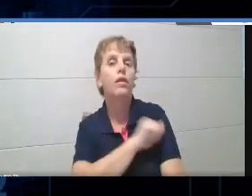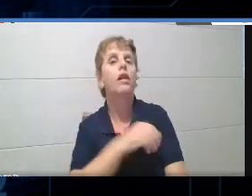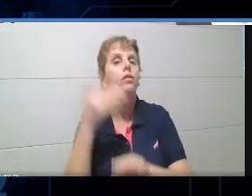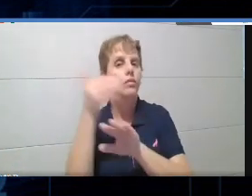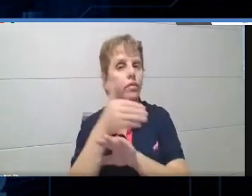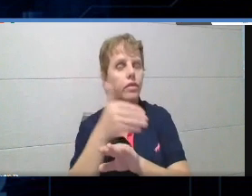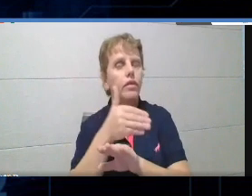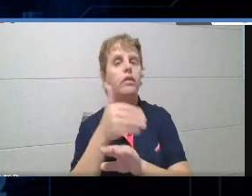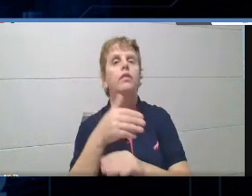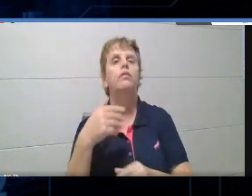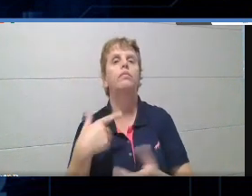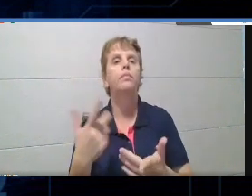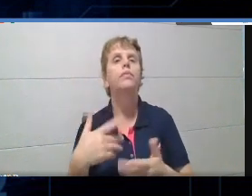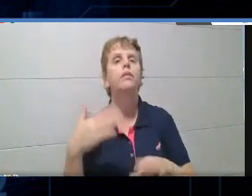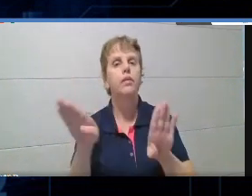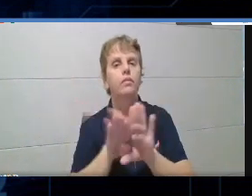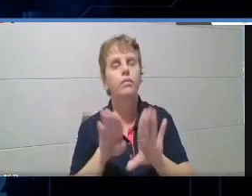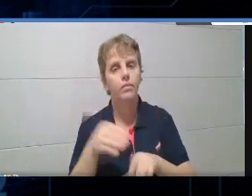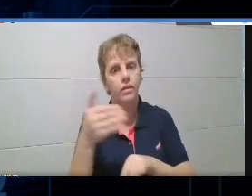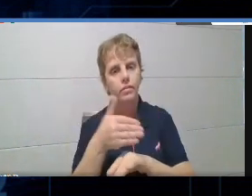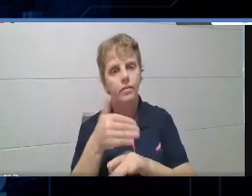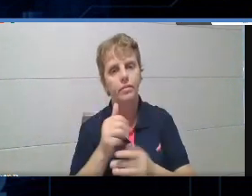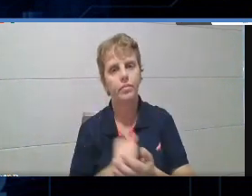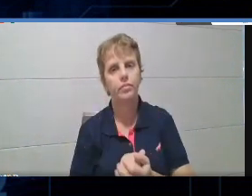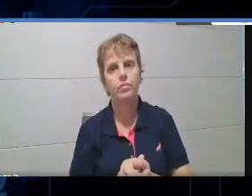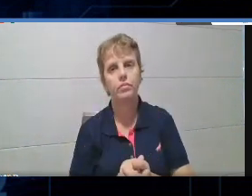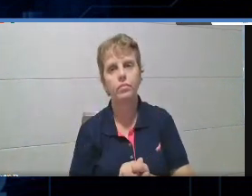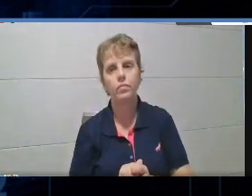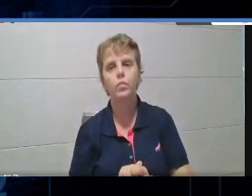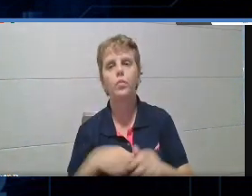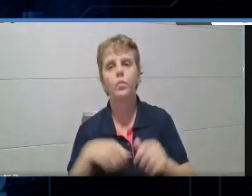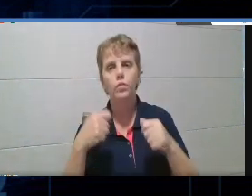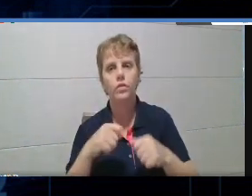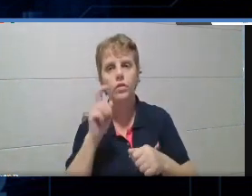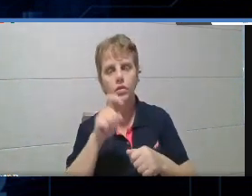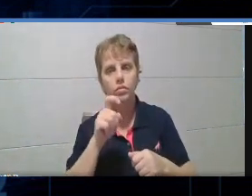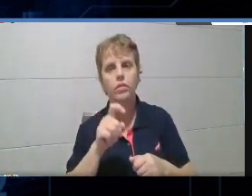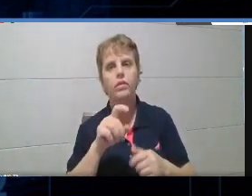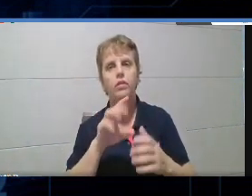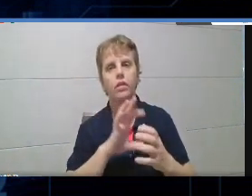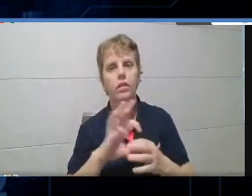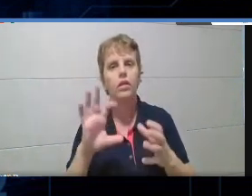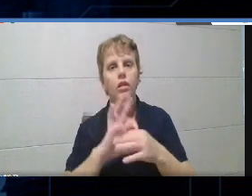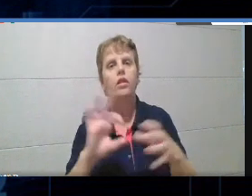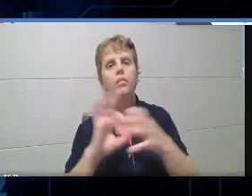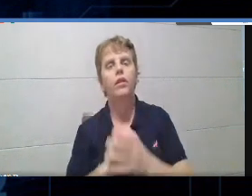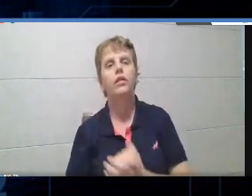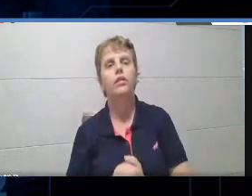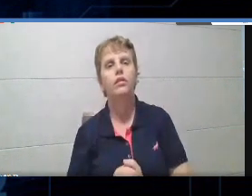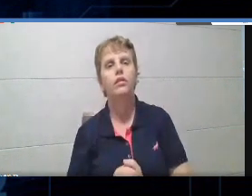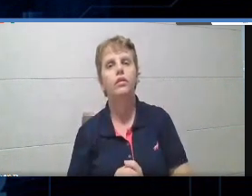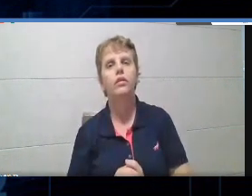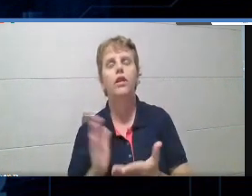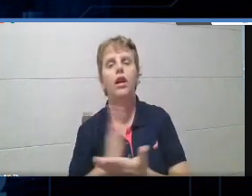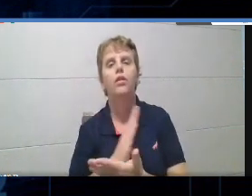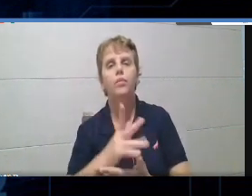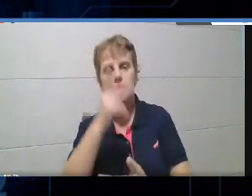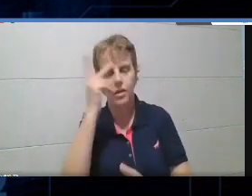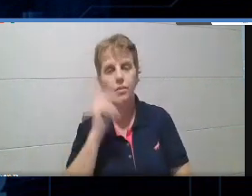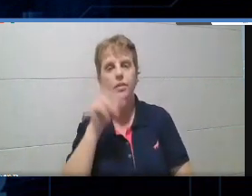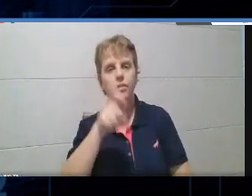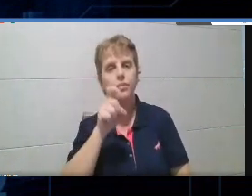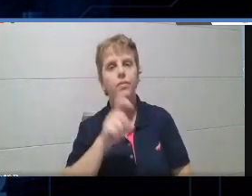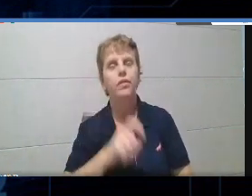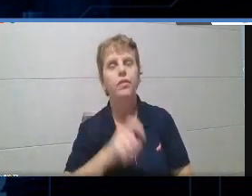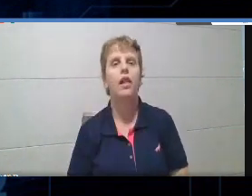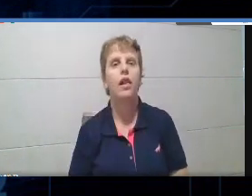acessando e já vão participando. Só que eles não participam enquanto eu não der o start, tá? Então, muito bem. Já entraram algumas pessoas, eu vou dar start, tá, pessoal?